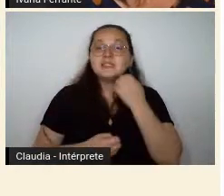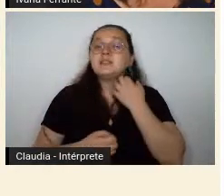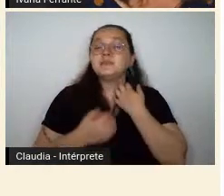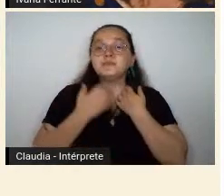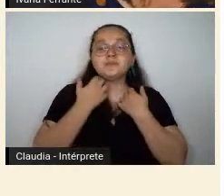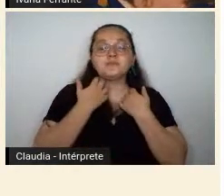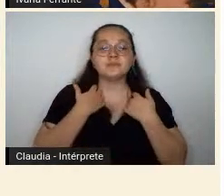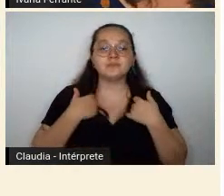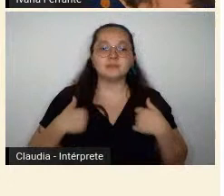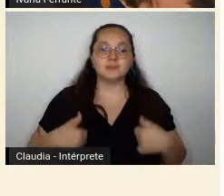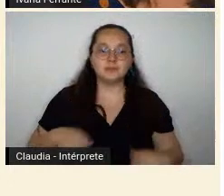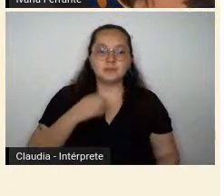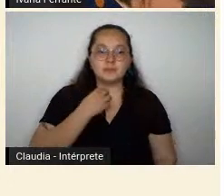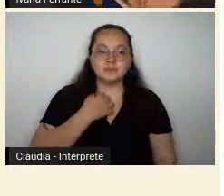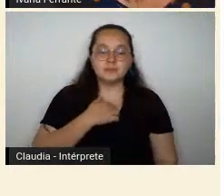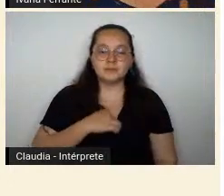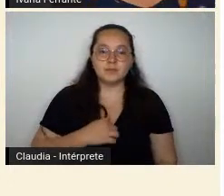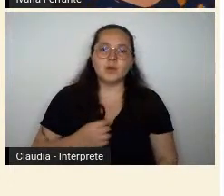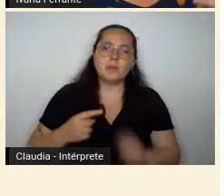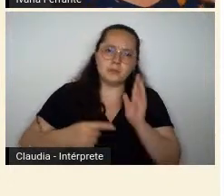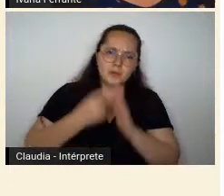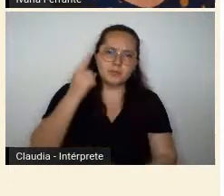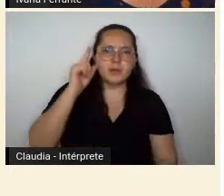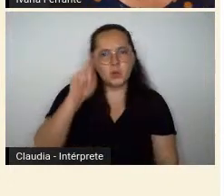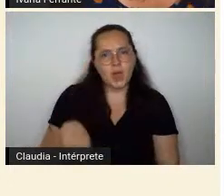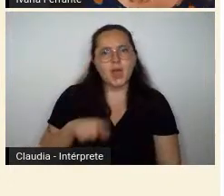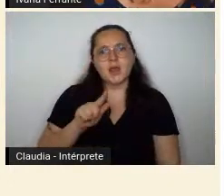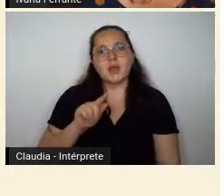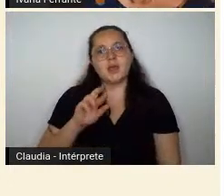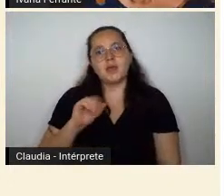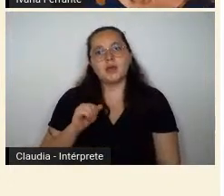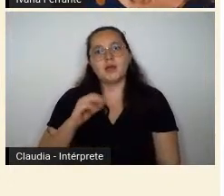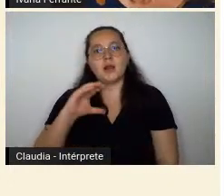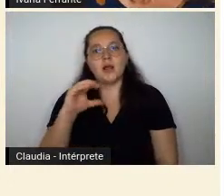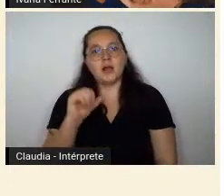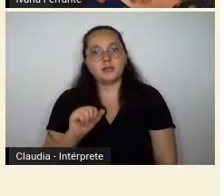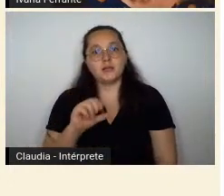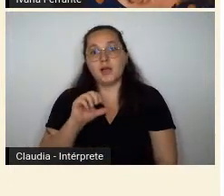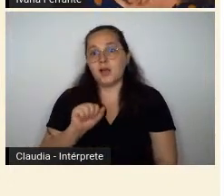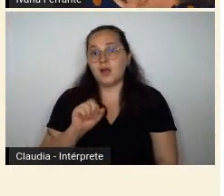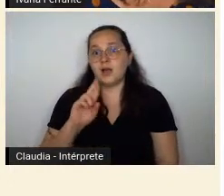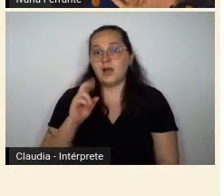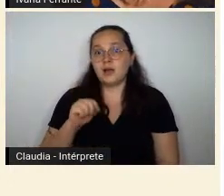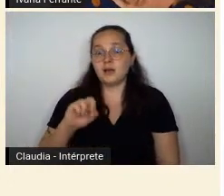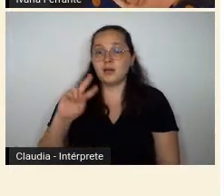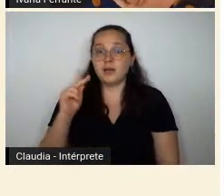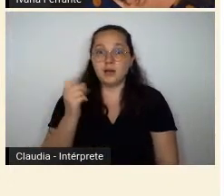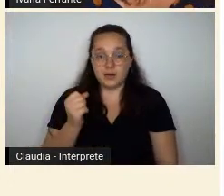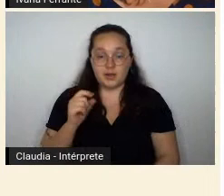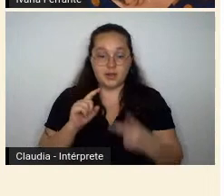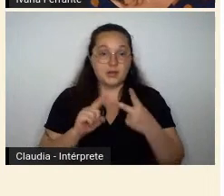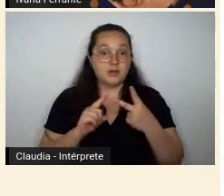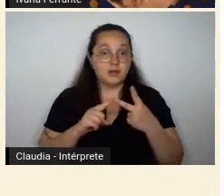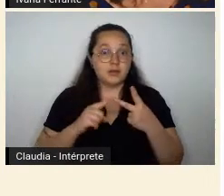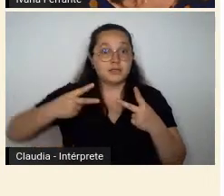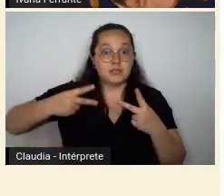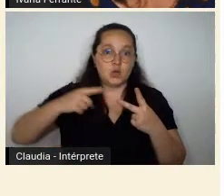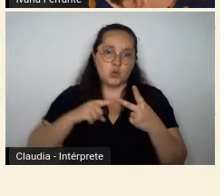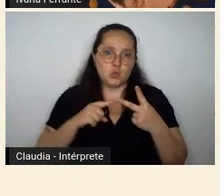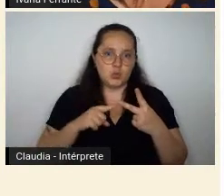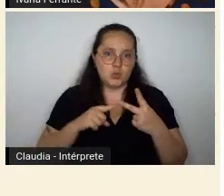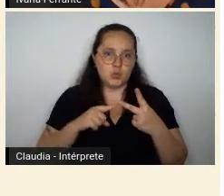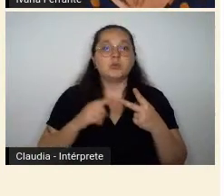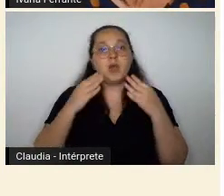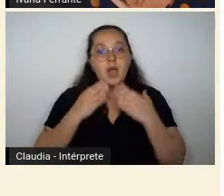teve a conferência do Graça Aranha, que veio com um tom mais comedido. No segundo, que foi aberto por uma